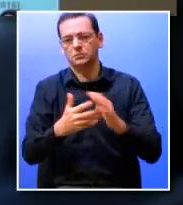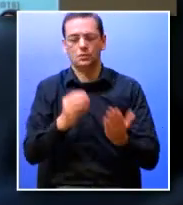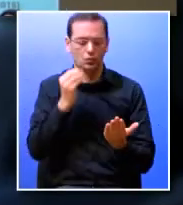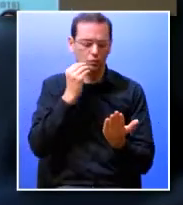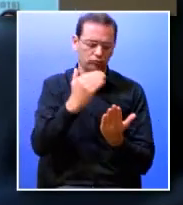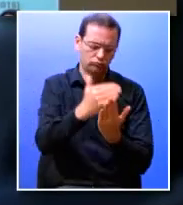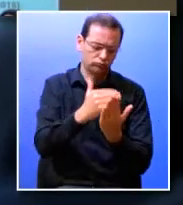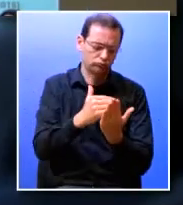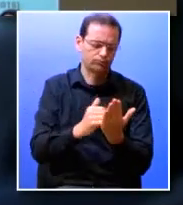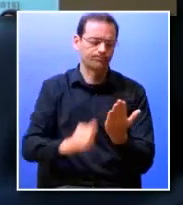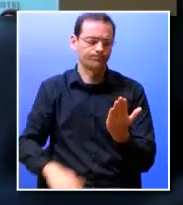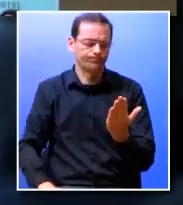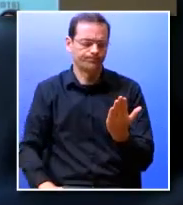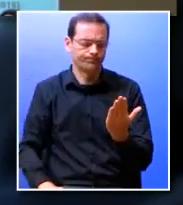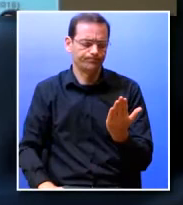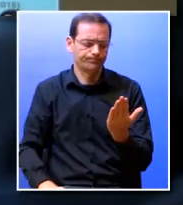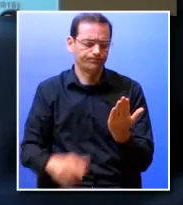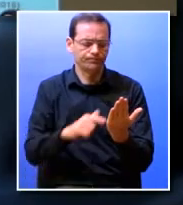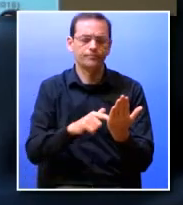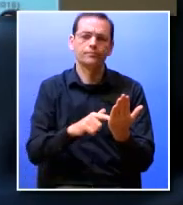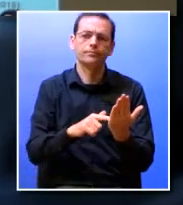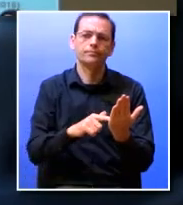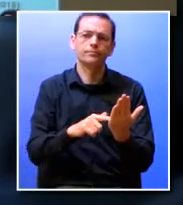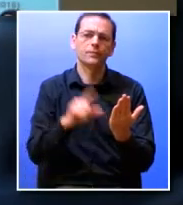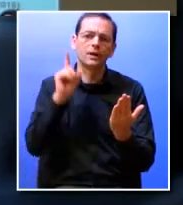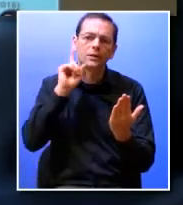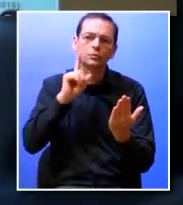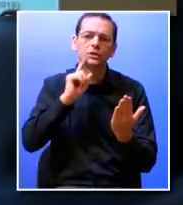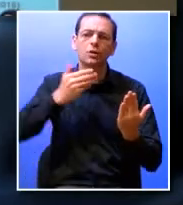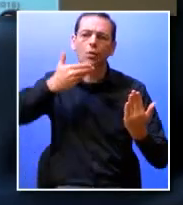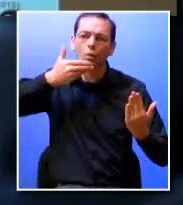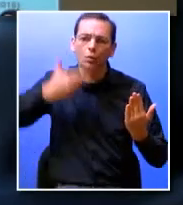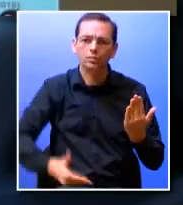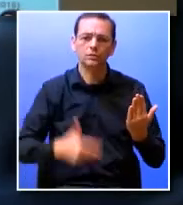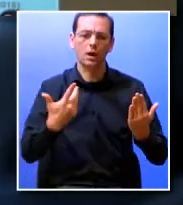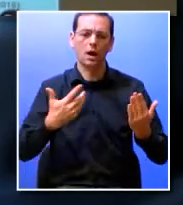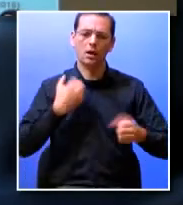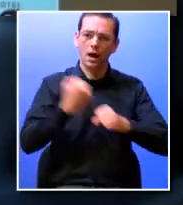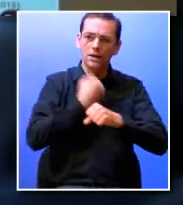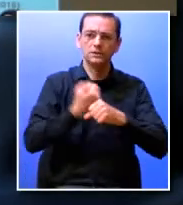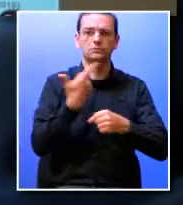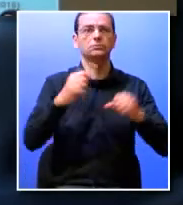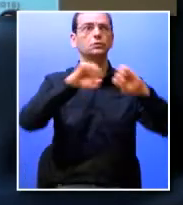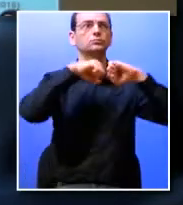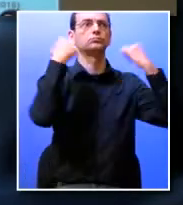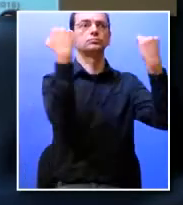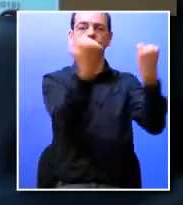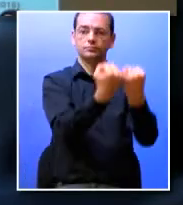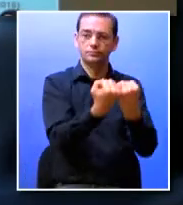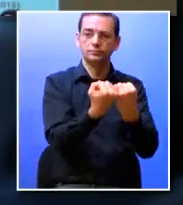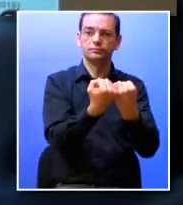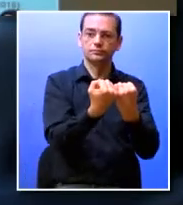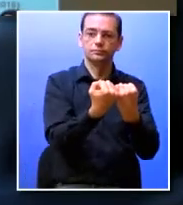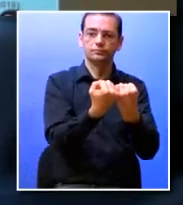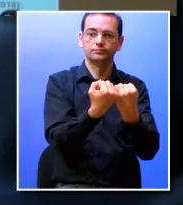que o que queríamos desenvolver no ensino no ISCTE-UL eram competências para a ação na sociedade listamos